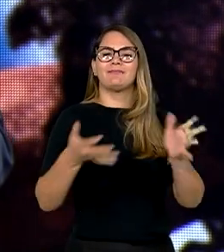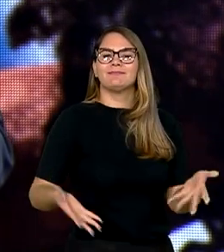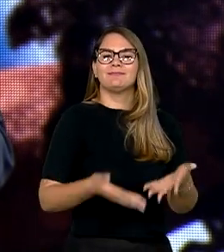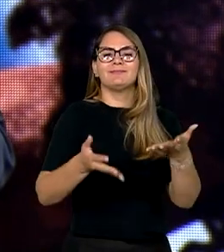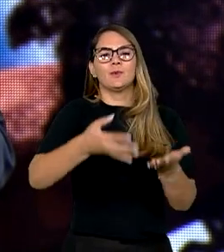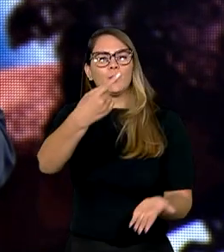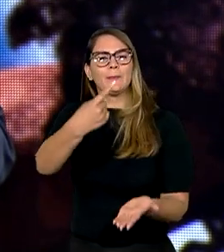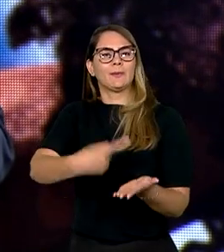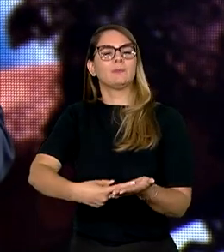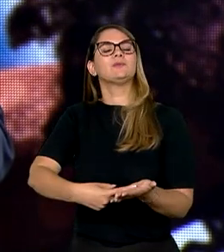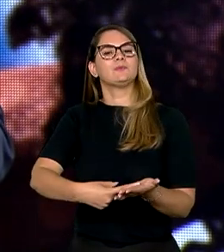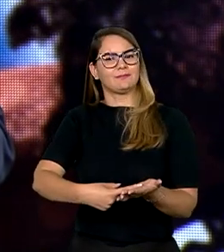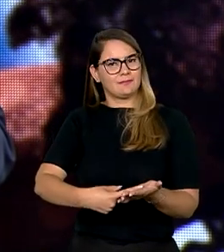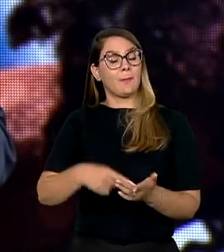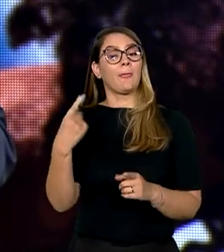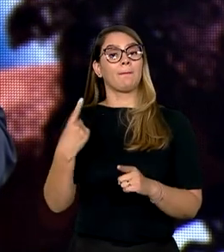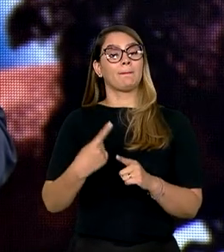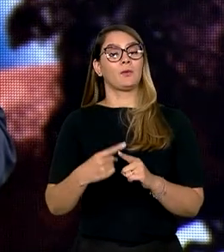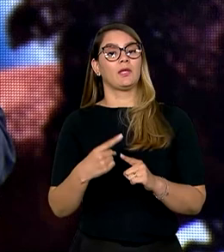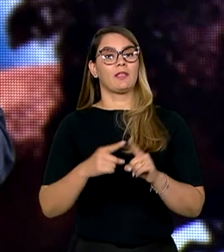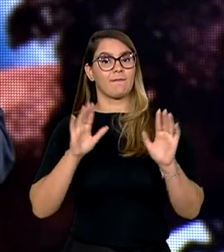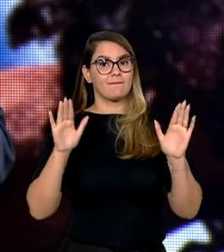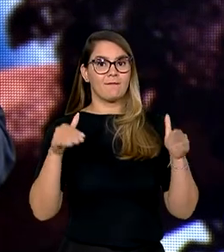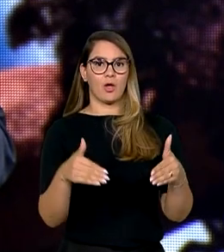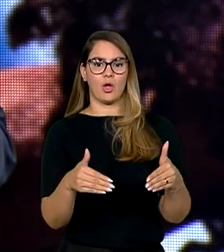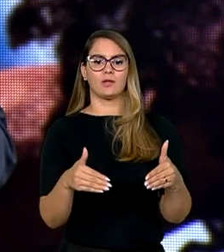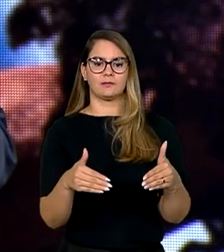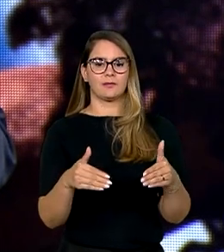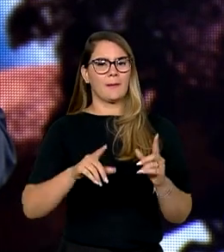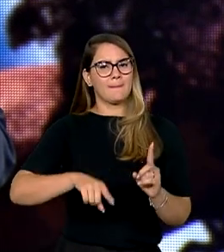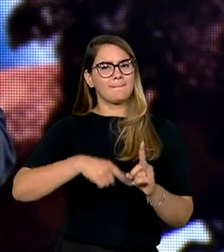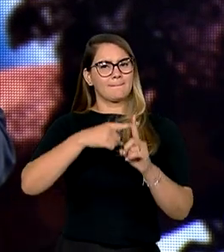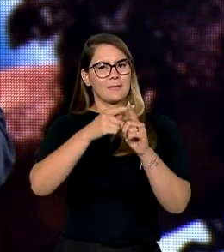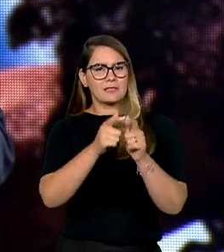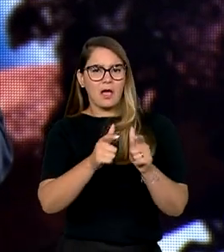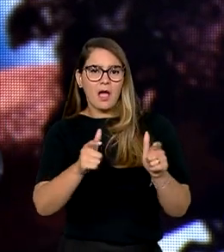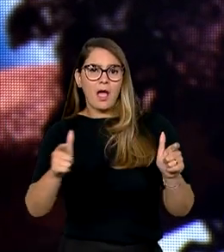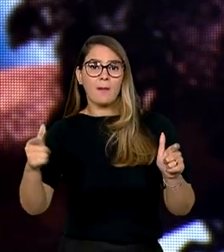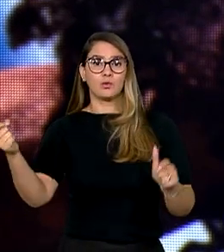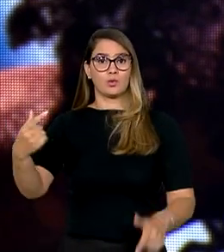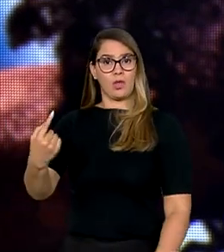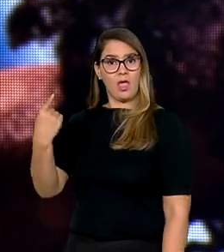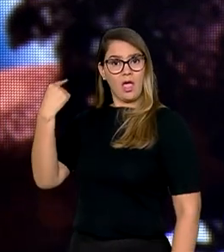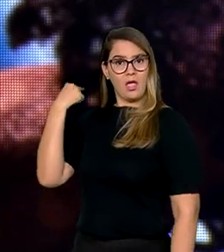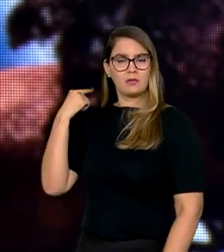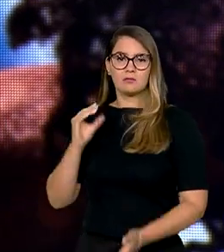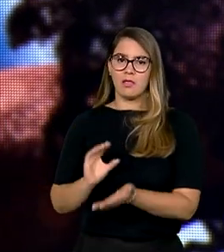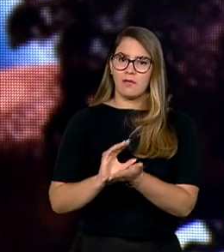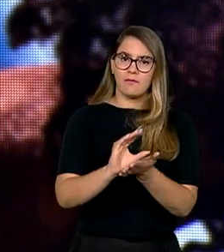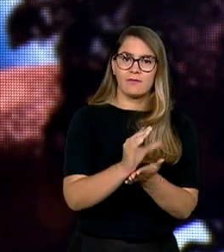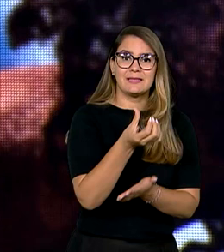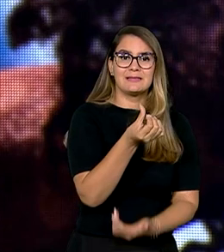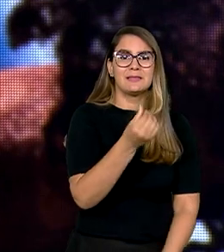esse compromisso, pois volta ainda mais amplo do que já era, com investimento de